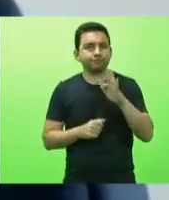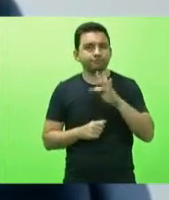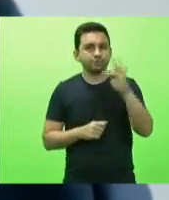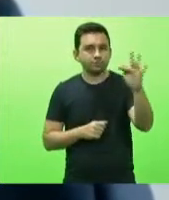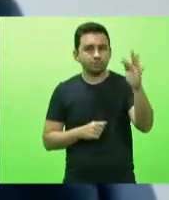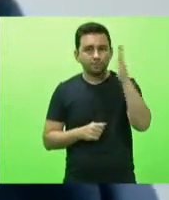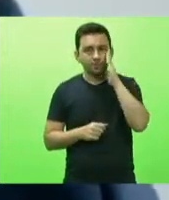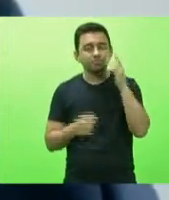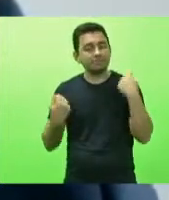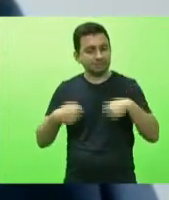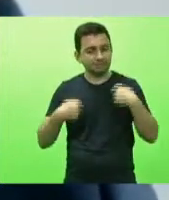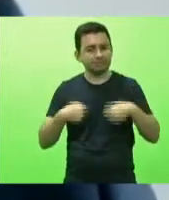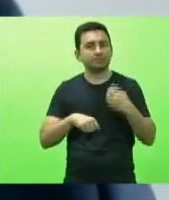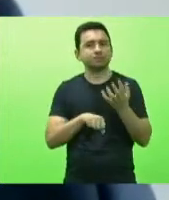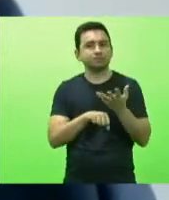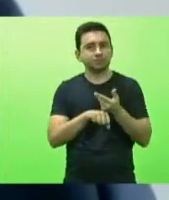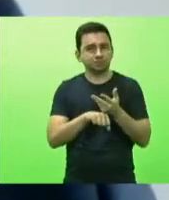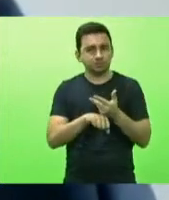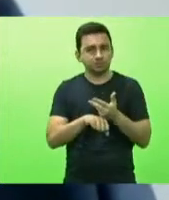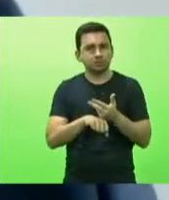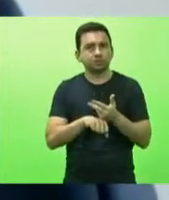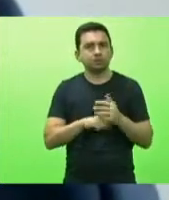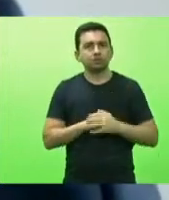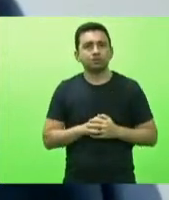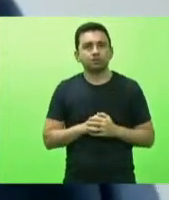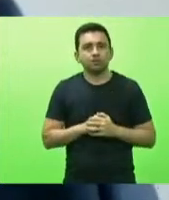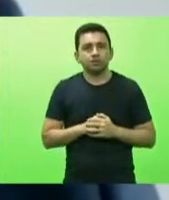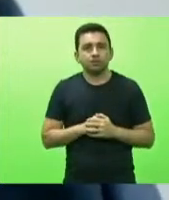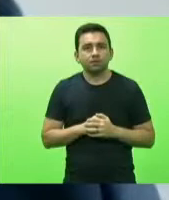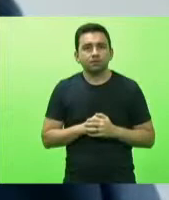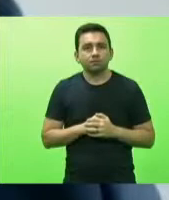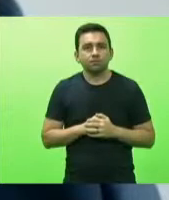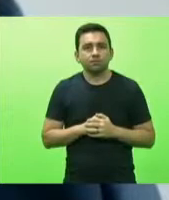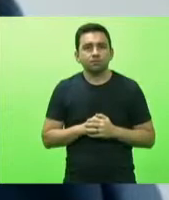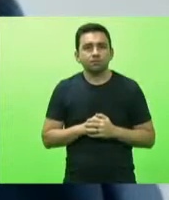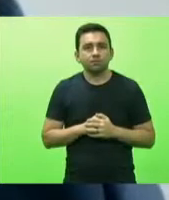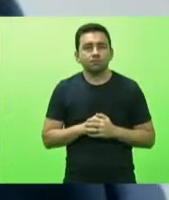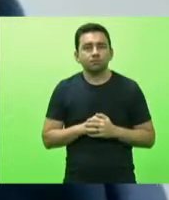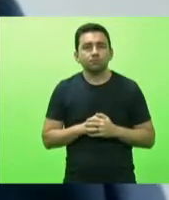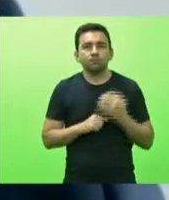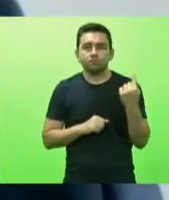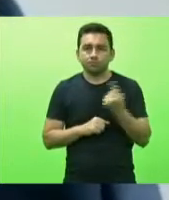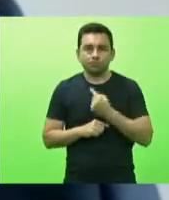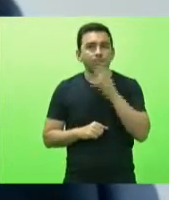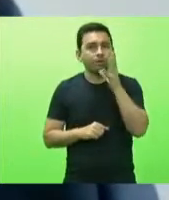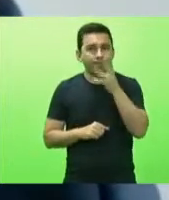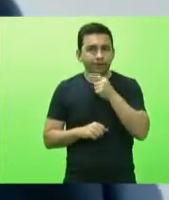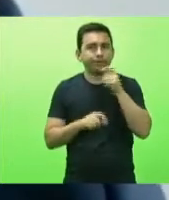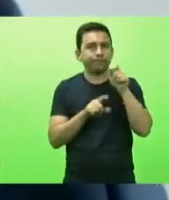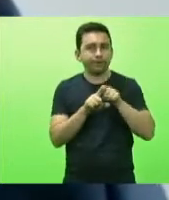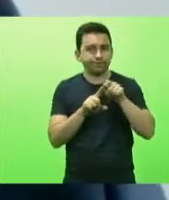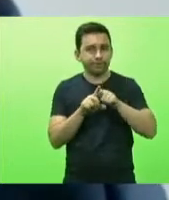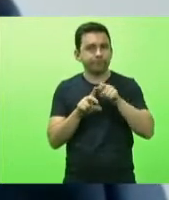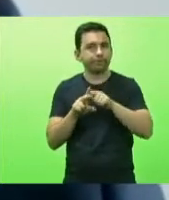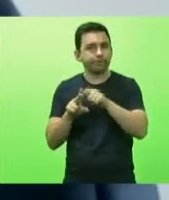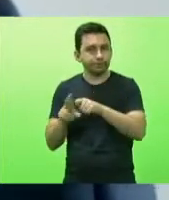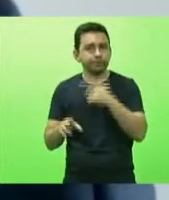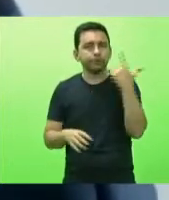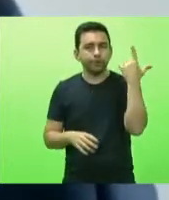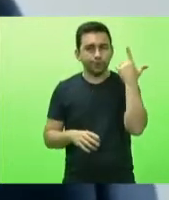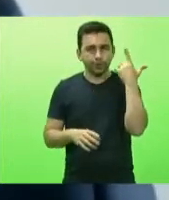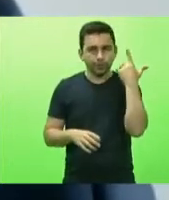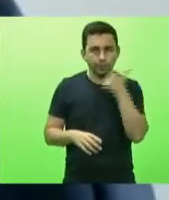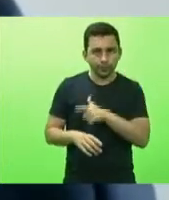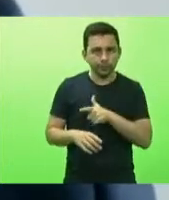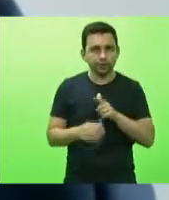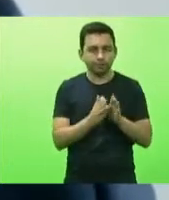acelerar essa velocidade de que nós demoremos alguns meses para conseguir cumprir então as